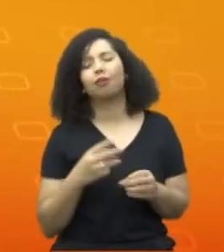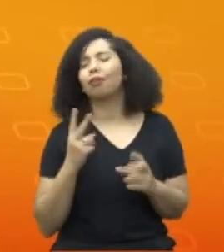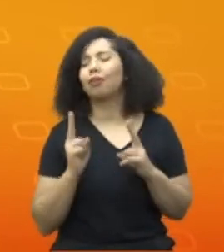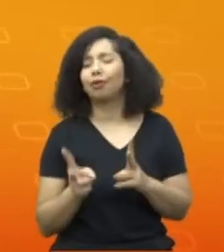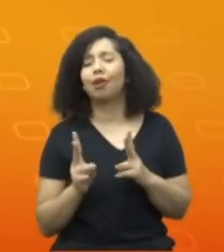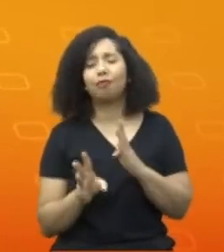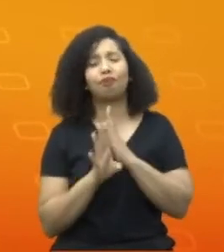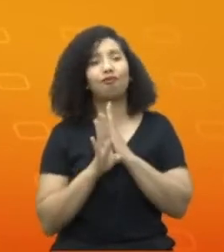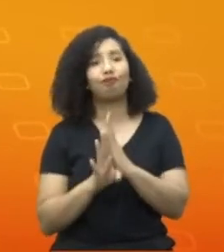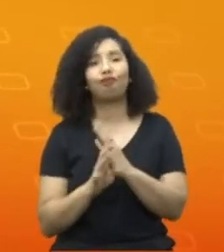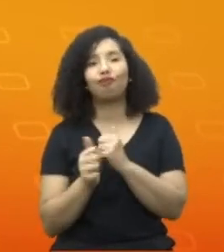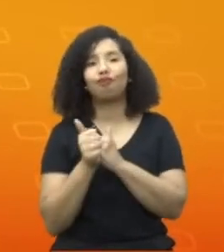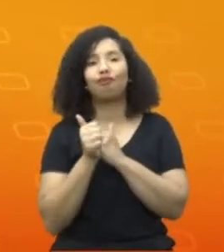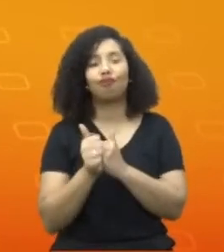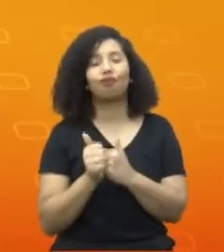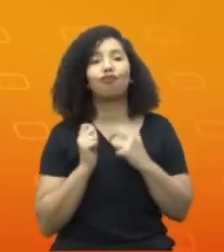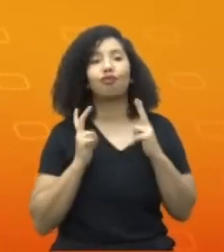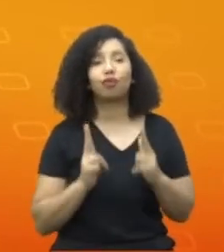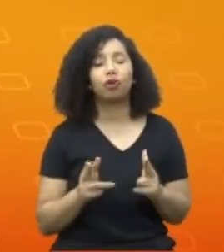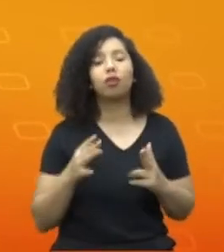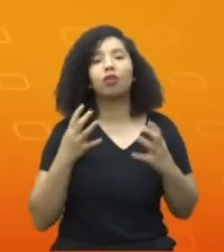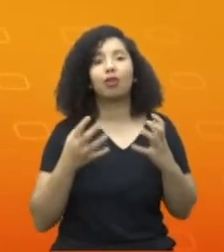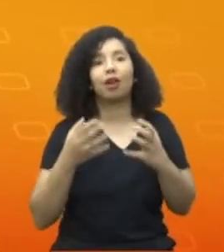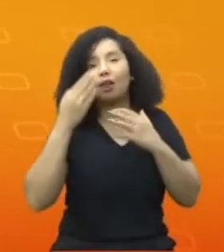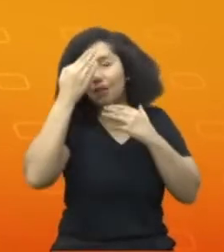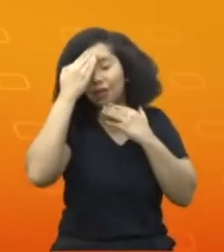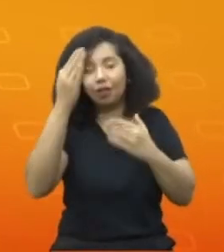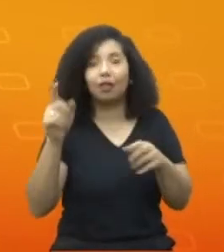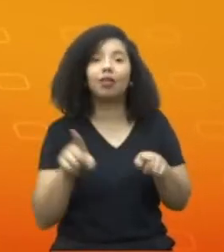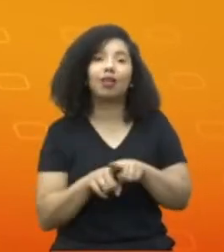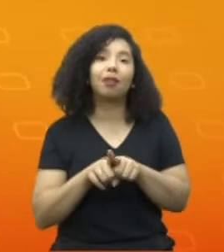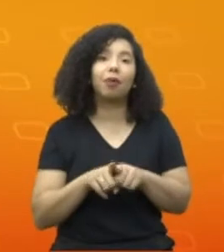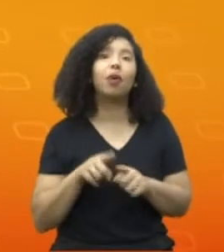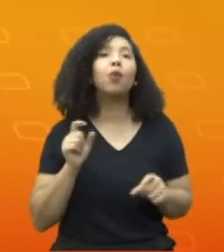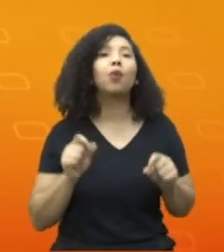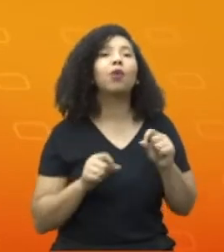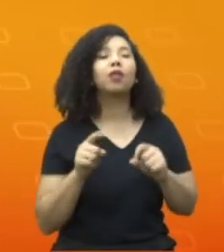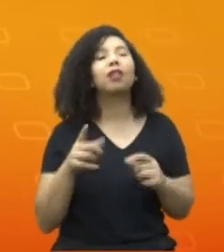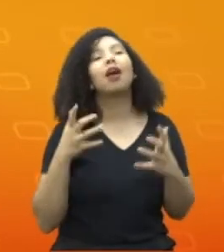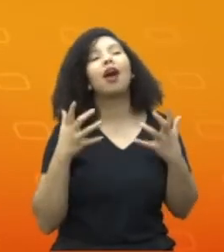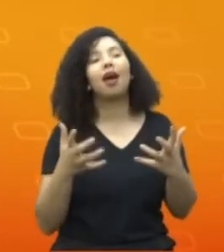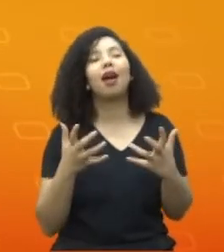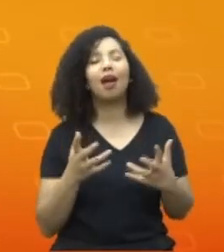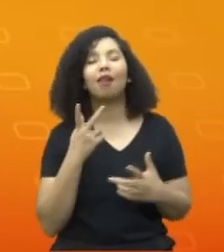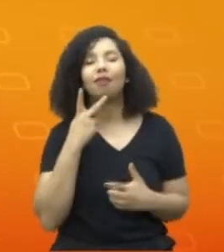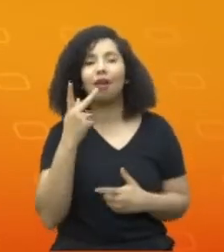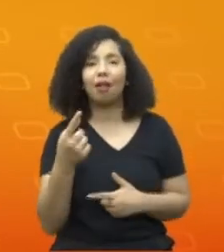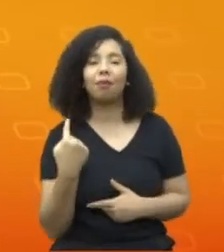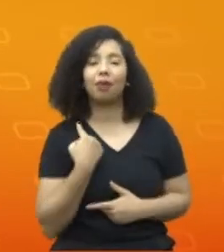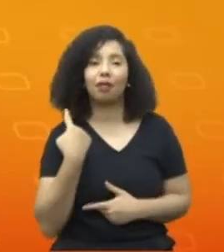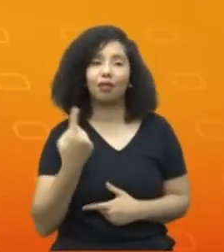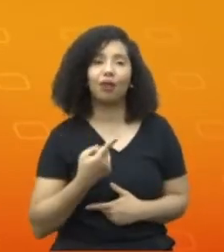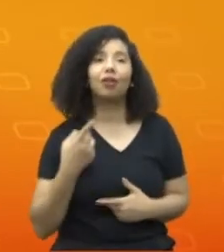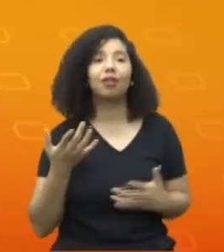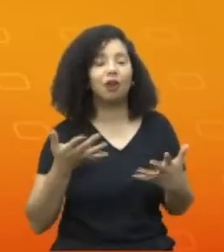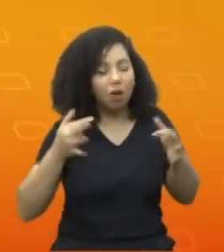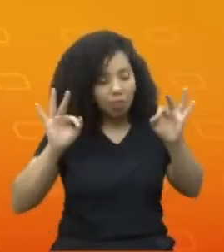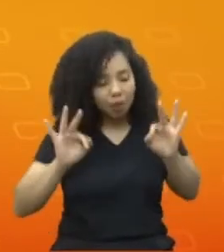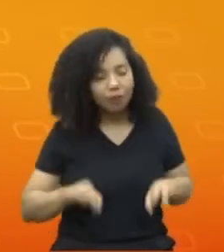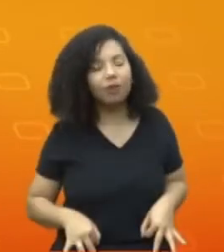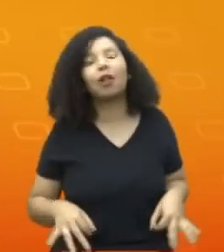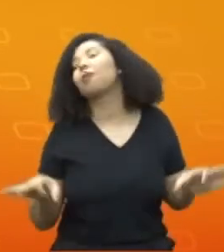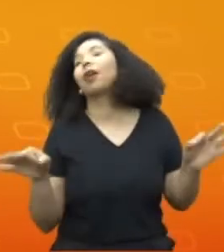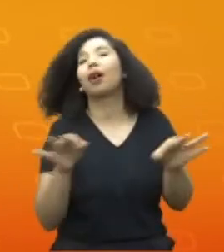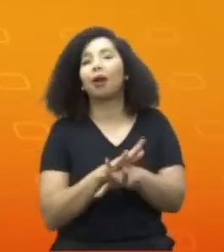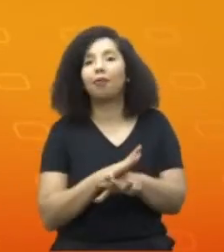então, te agradecer e solicitar as palavras finais para a gente. O que você gostaria de dizer para nós aí no final, encerrando o painel?